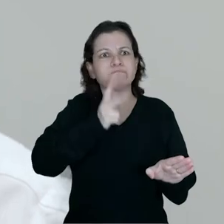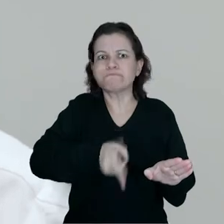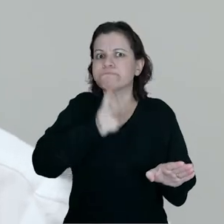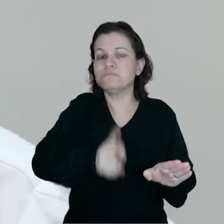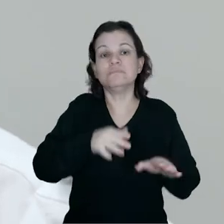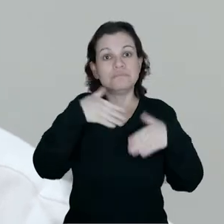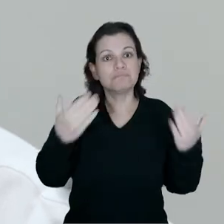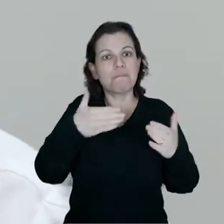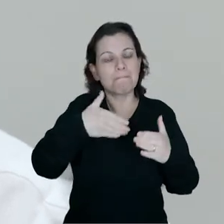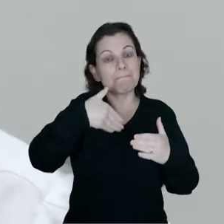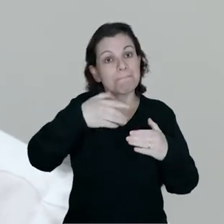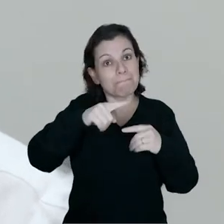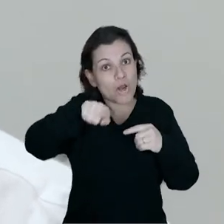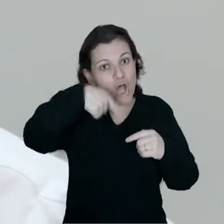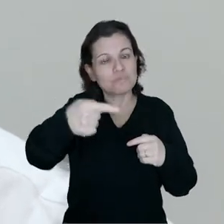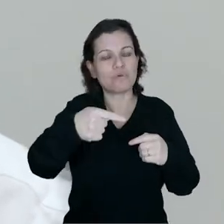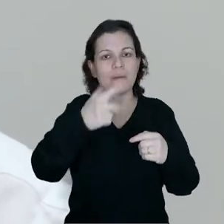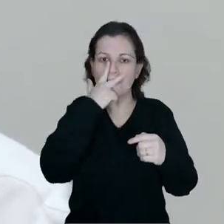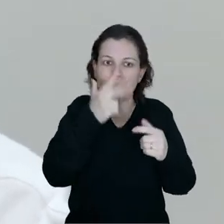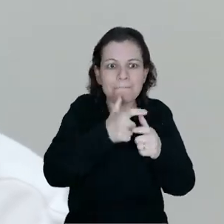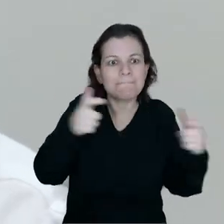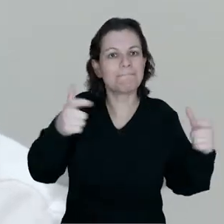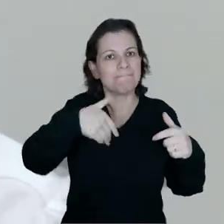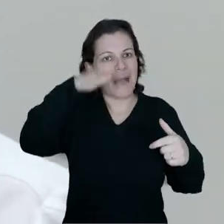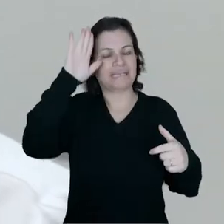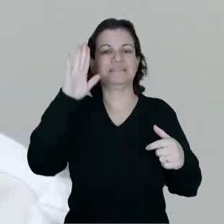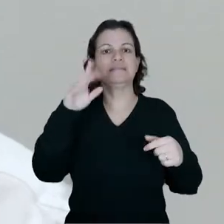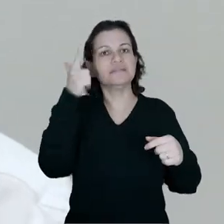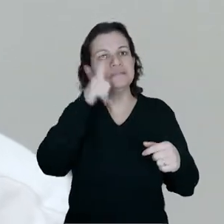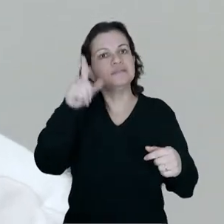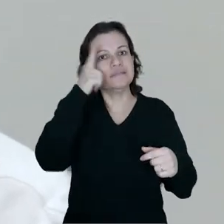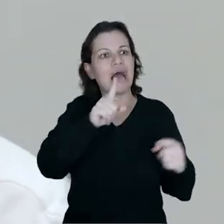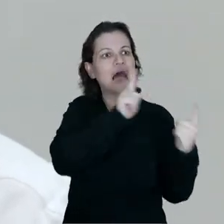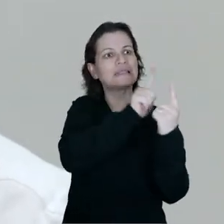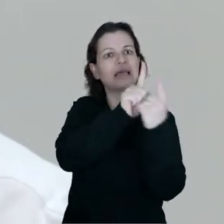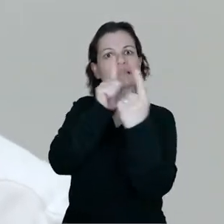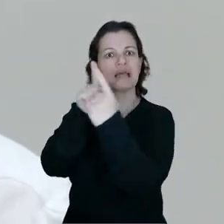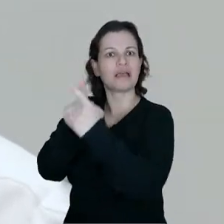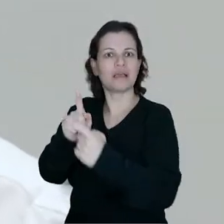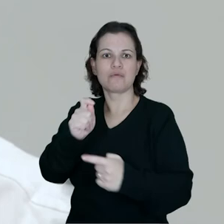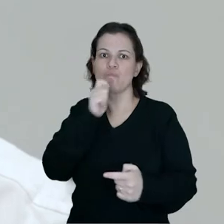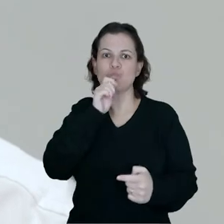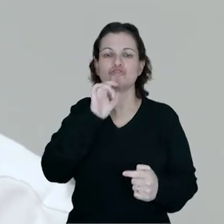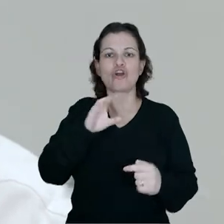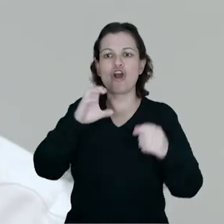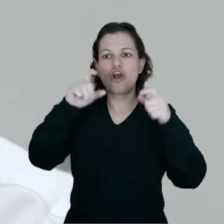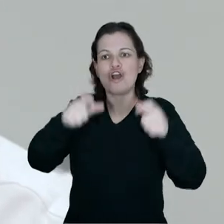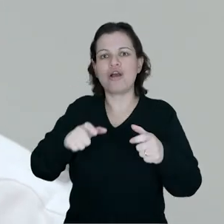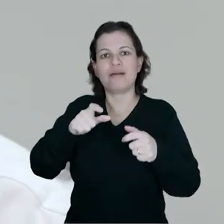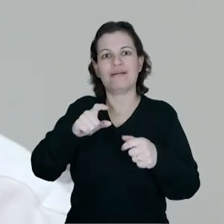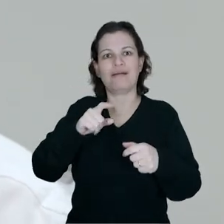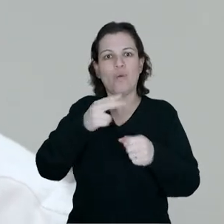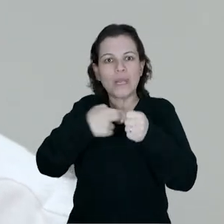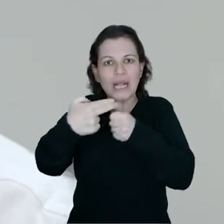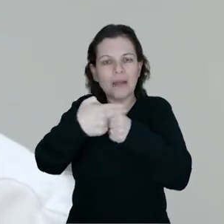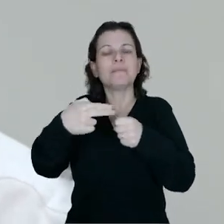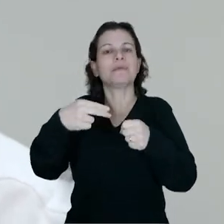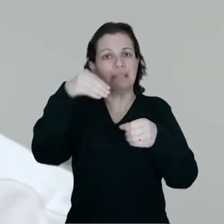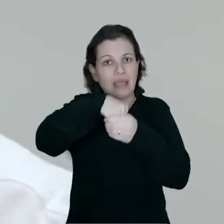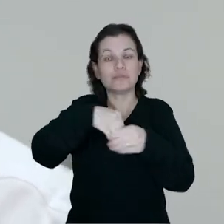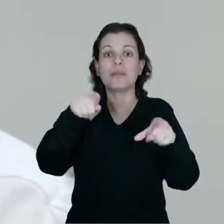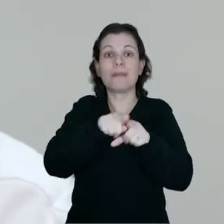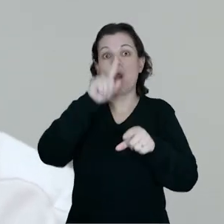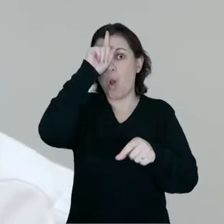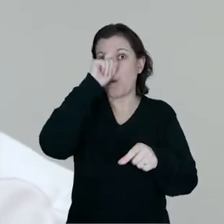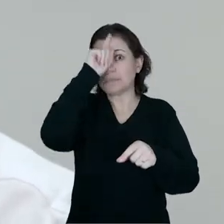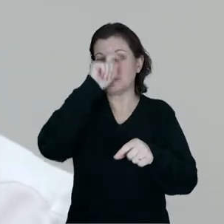contínua. Então, o próximo passo é amplificar isso e conseguir atender não só as clínicas da Unicamp, mas